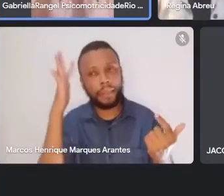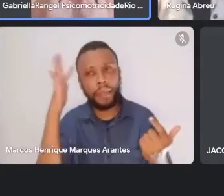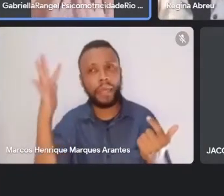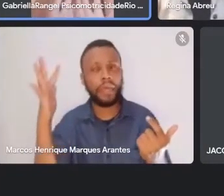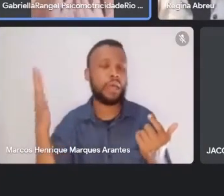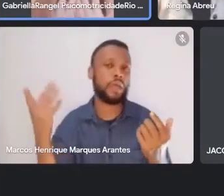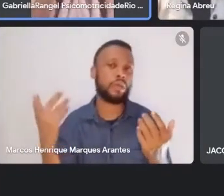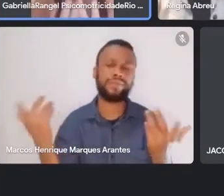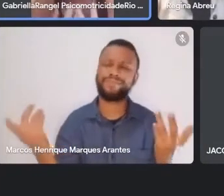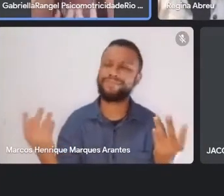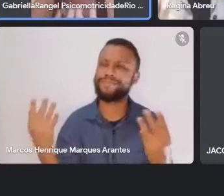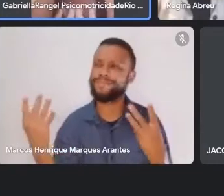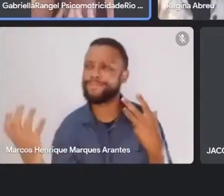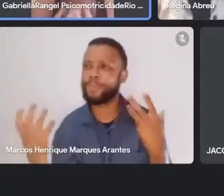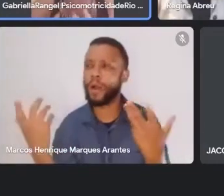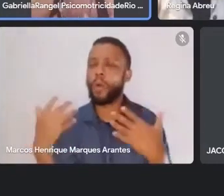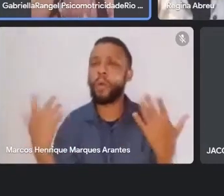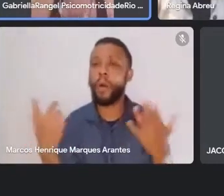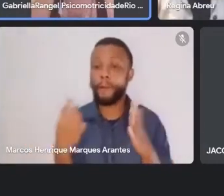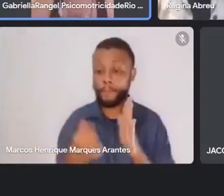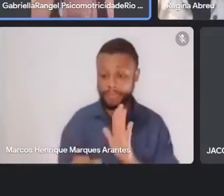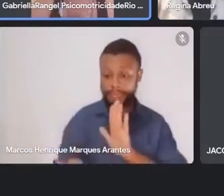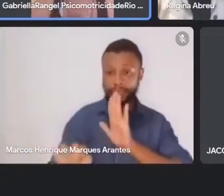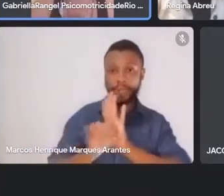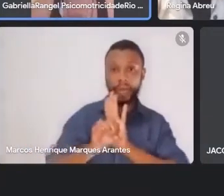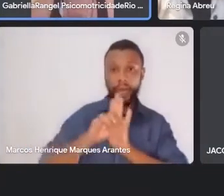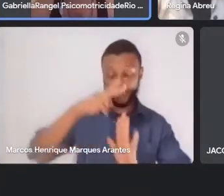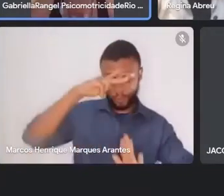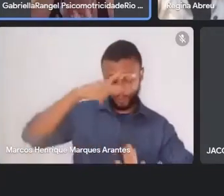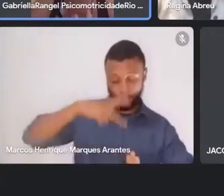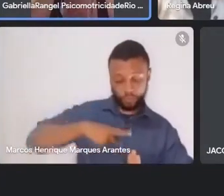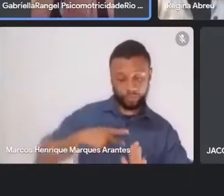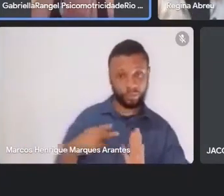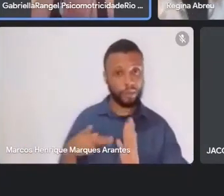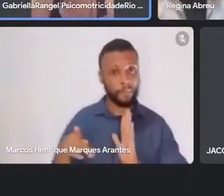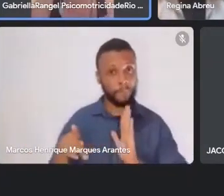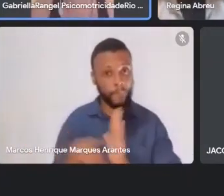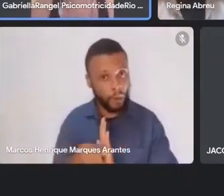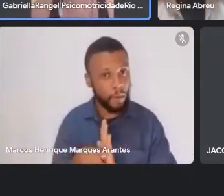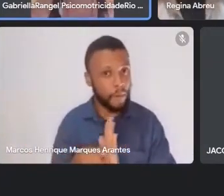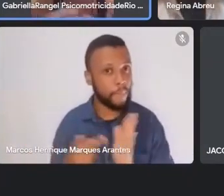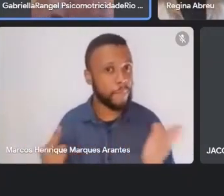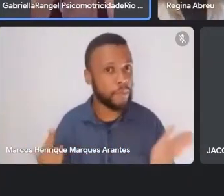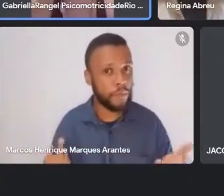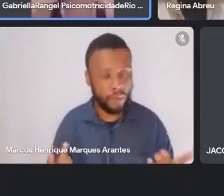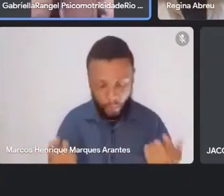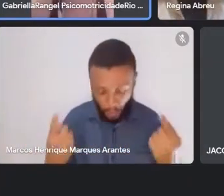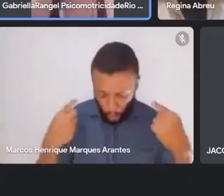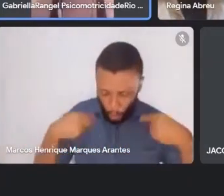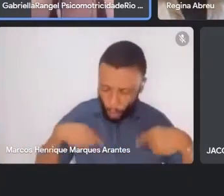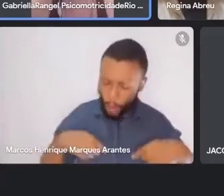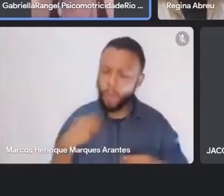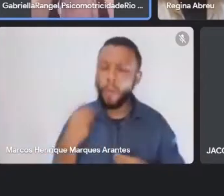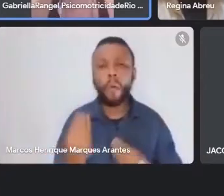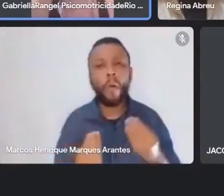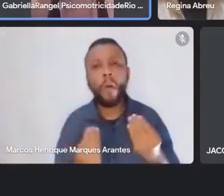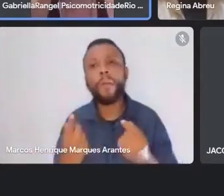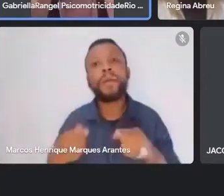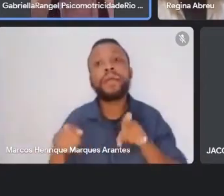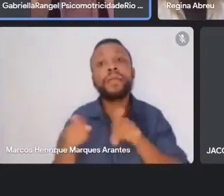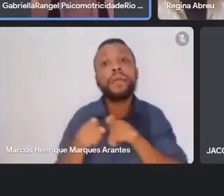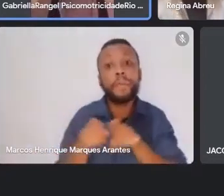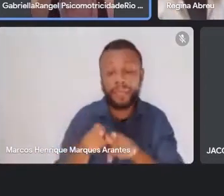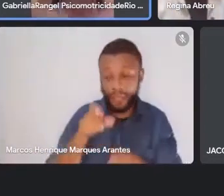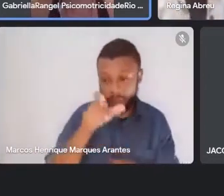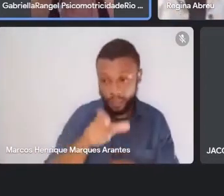pertenço, qual é o meu pertencimento, qual é o meu corpo, e essas pessoas que nos colocaram, também junto com tudo,